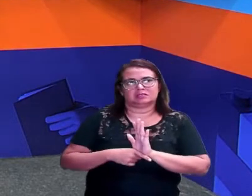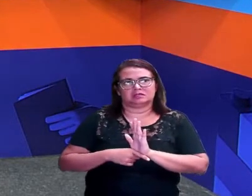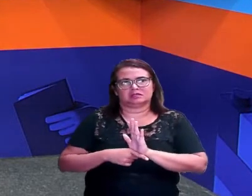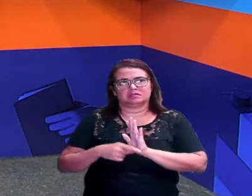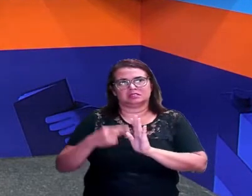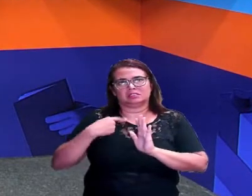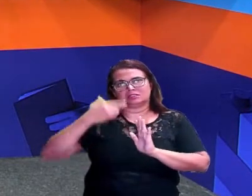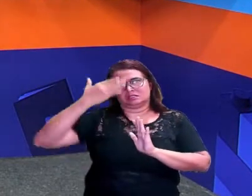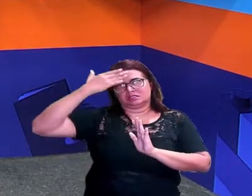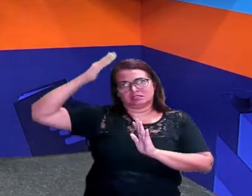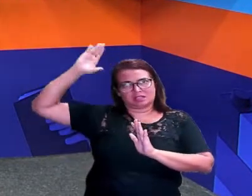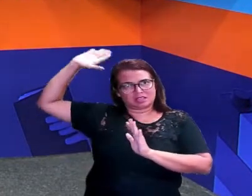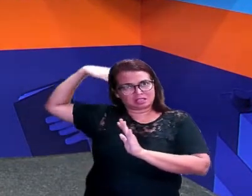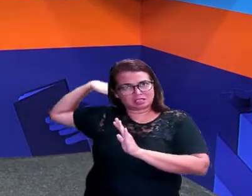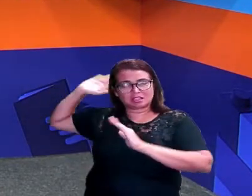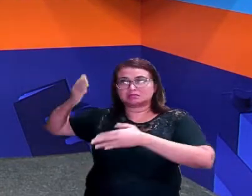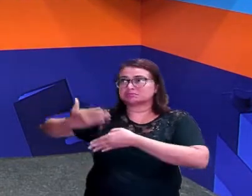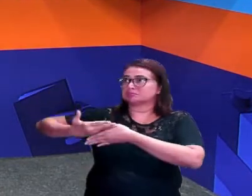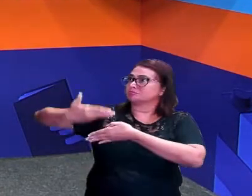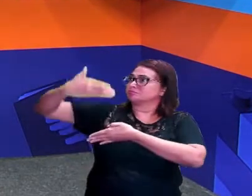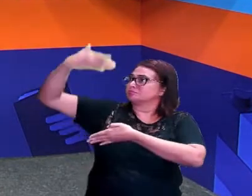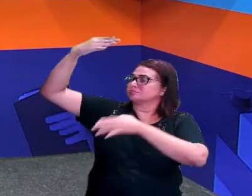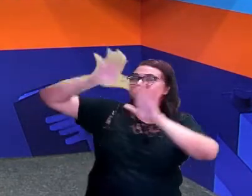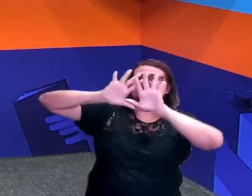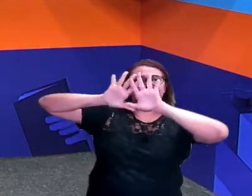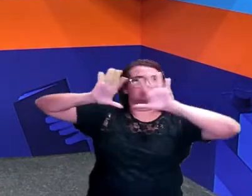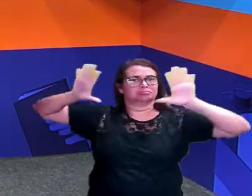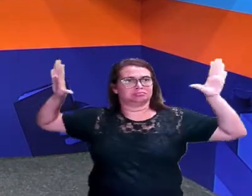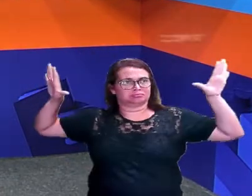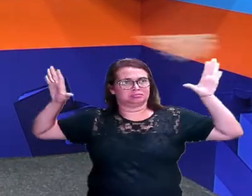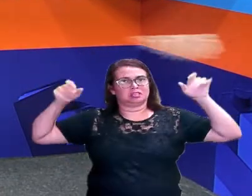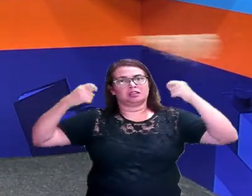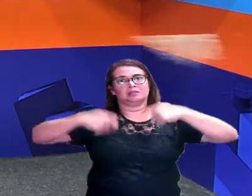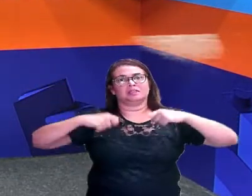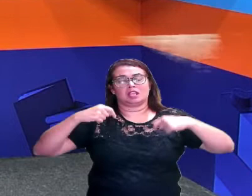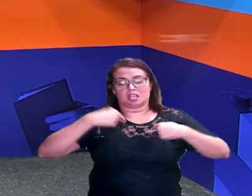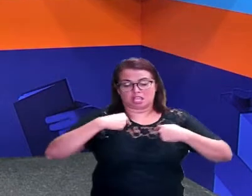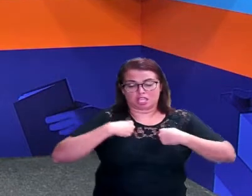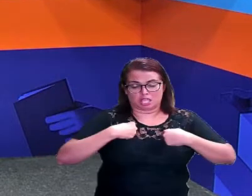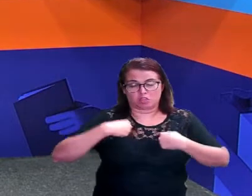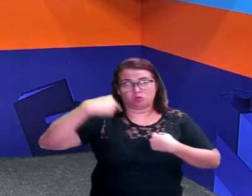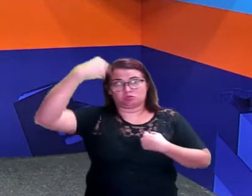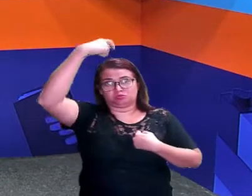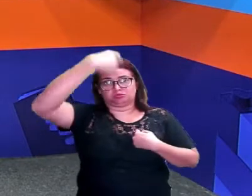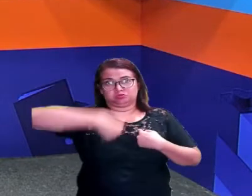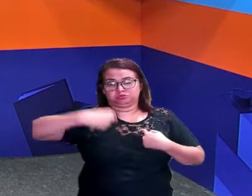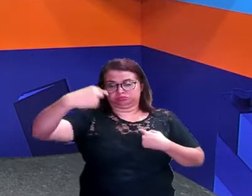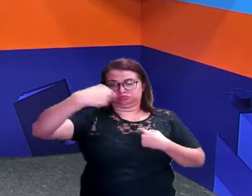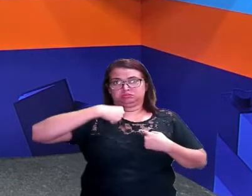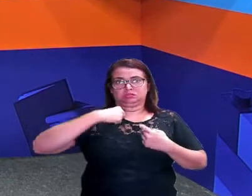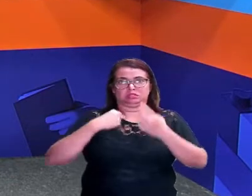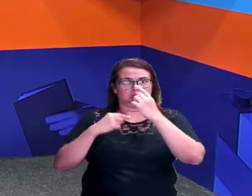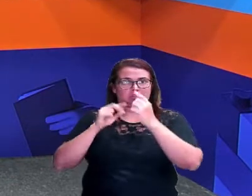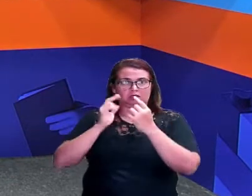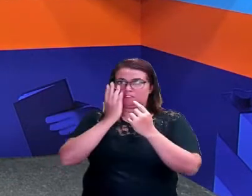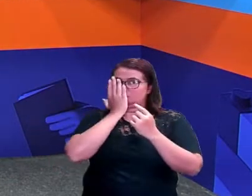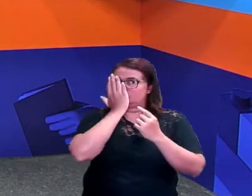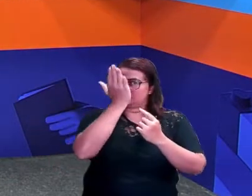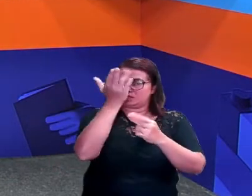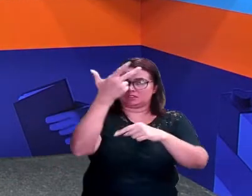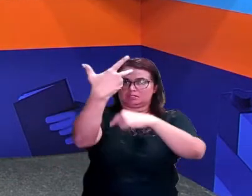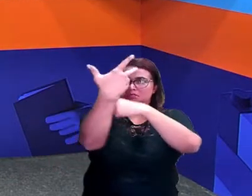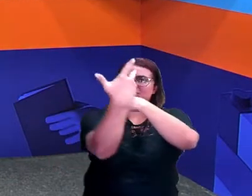aqui atrás de mim? Um painel, né? Então eu tenho que ver a localização. Eu sou a referência, estou de frente à câmera e